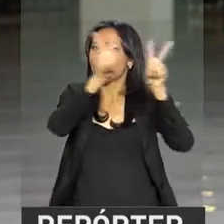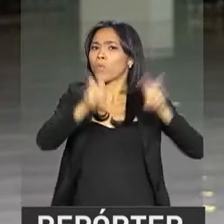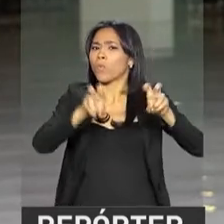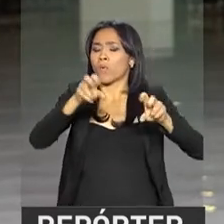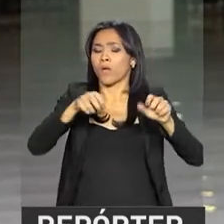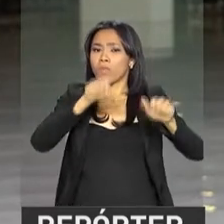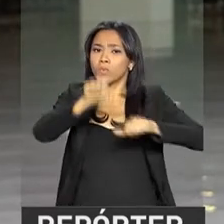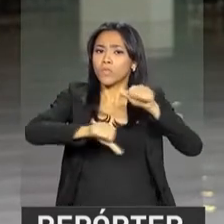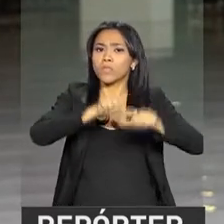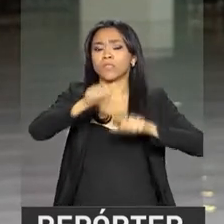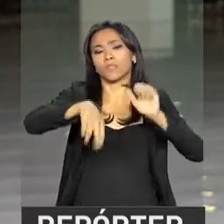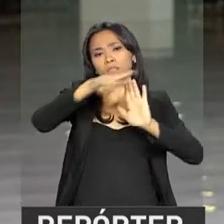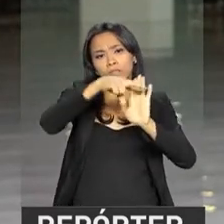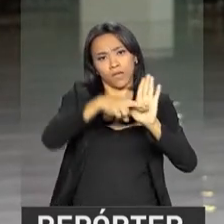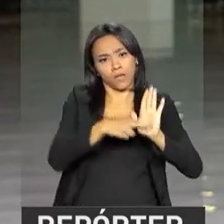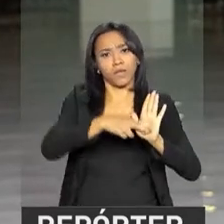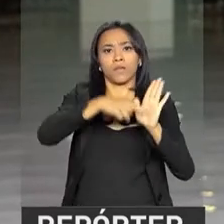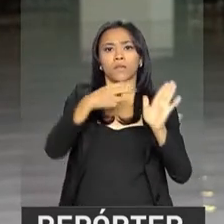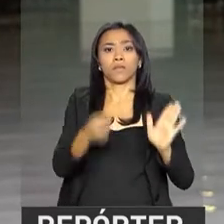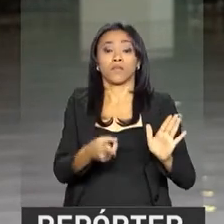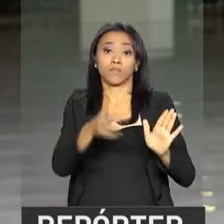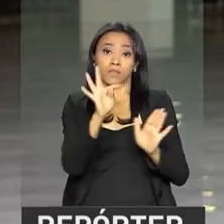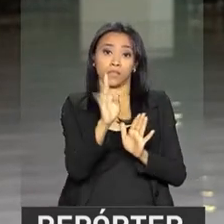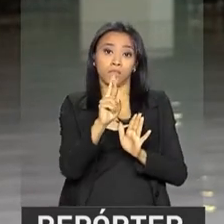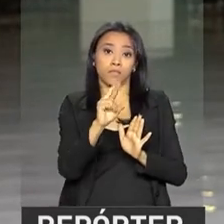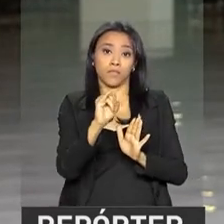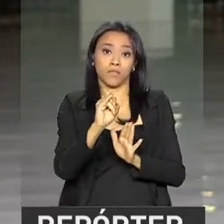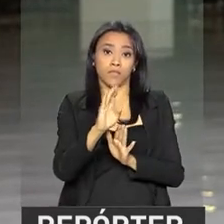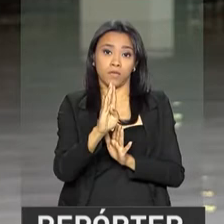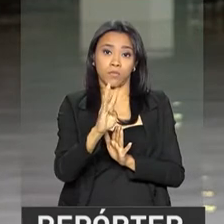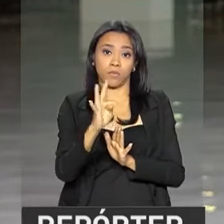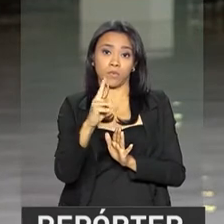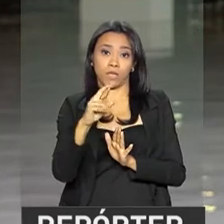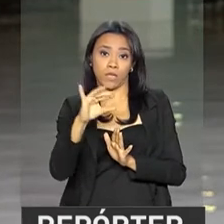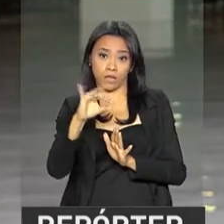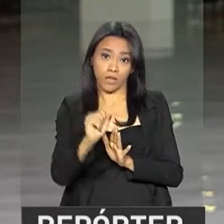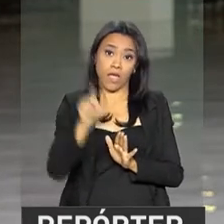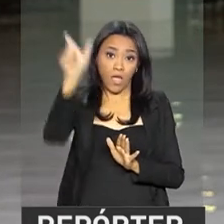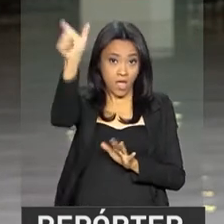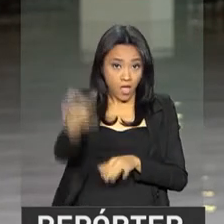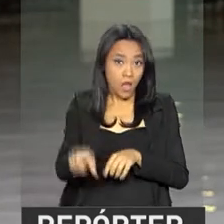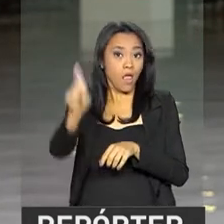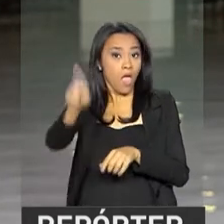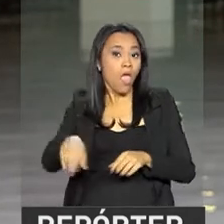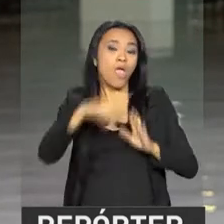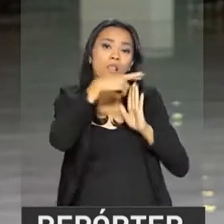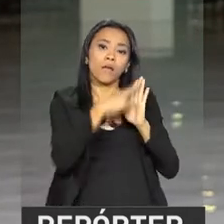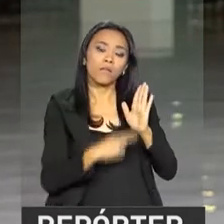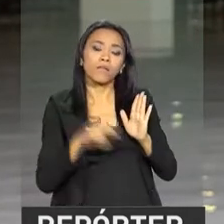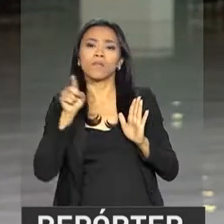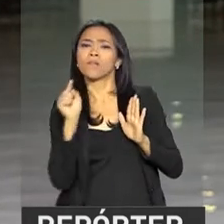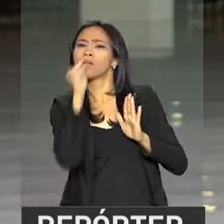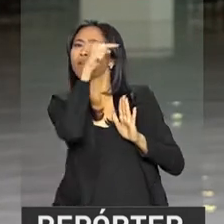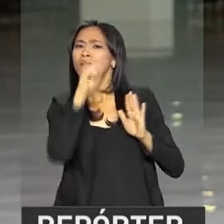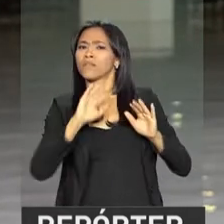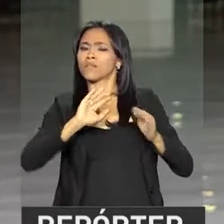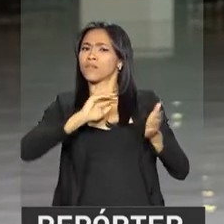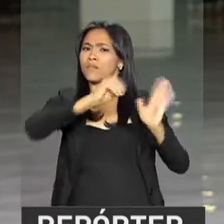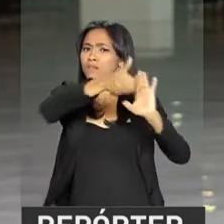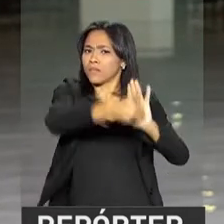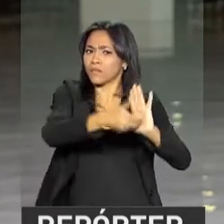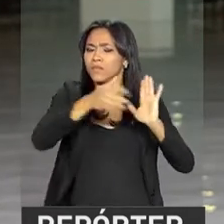tributária. O deputado Luiz Carlos Raul é o relator em uma comissão especial lá da Câmara dos Deputados criada em